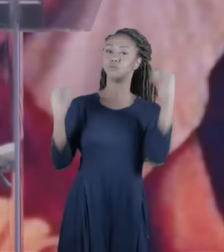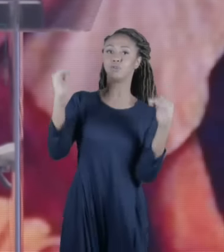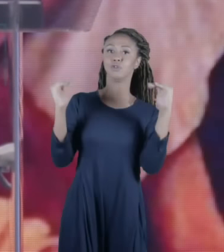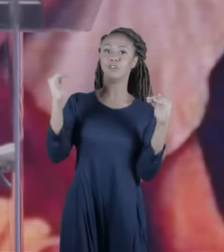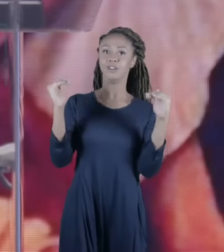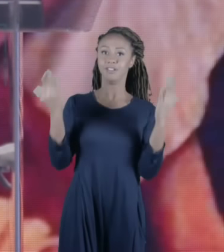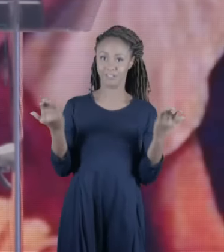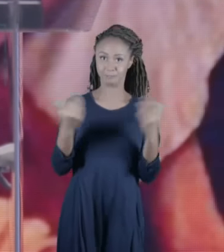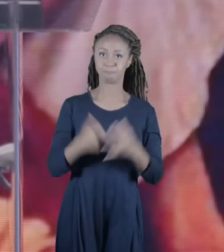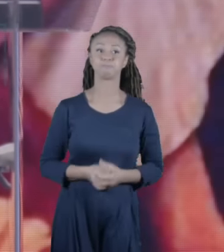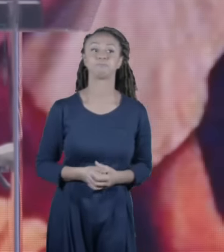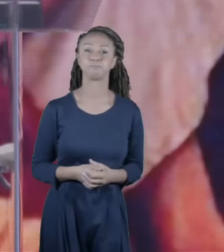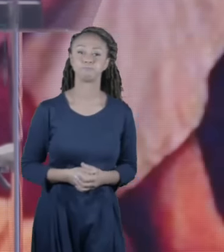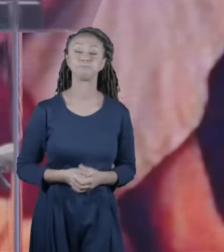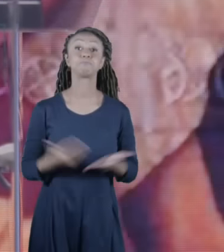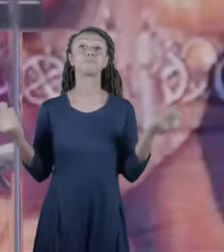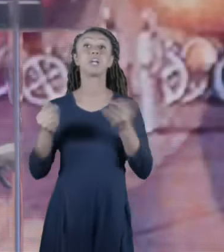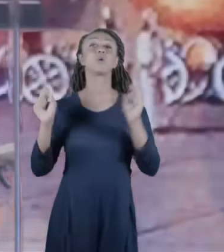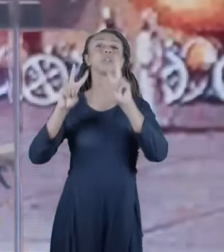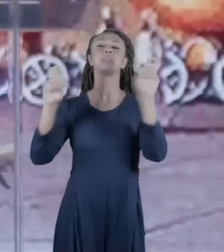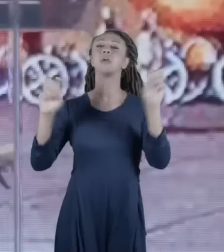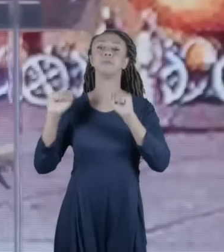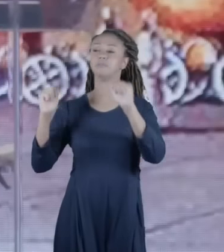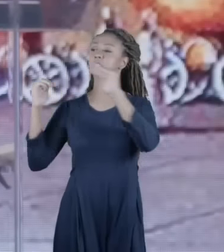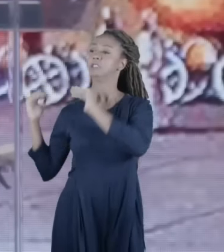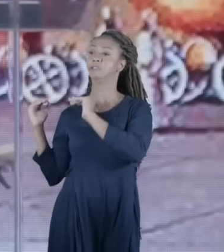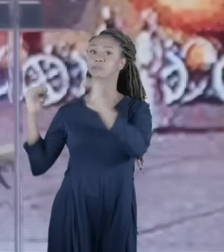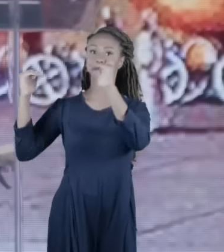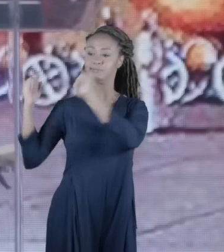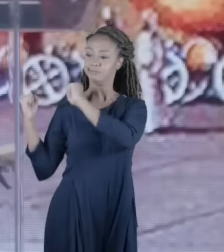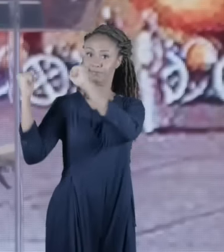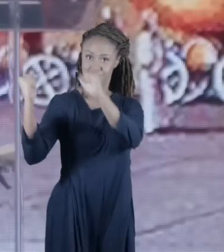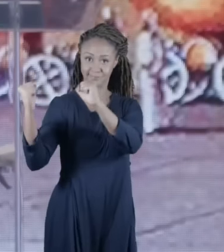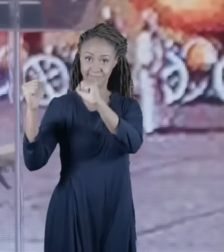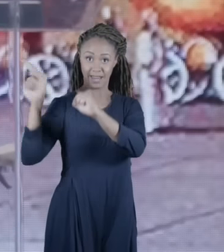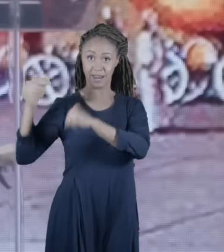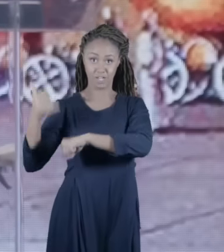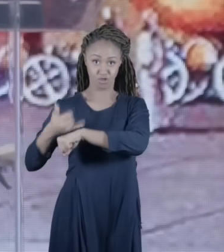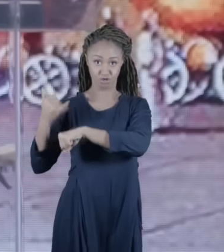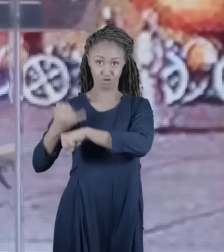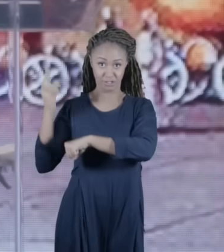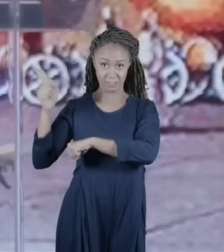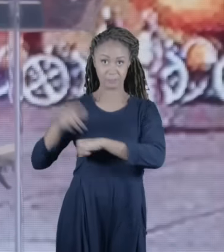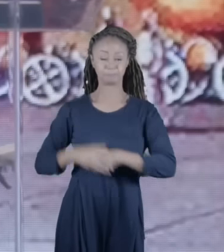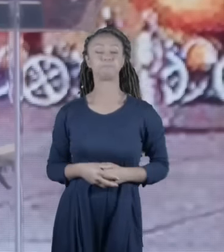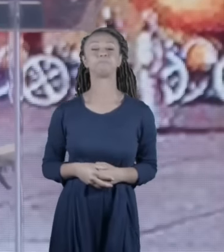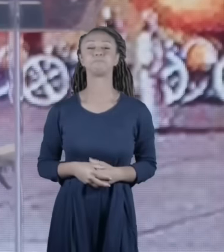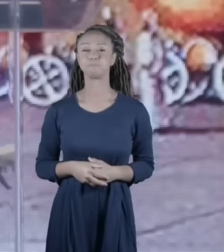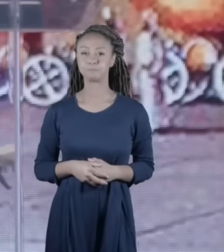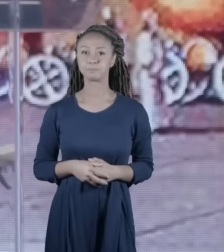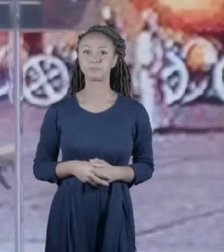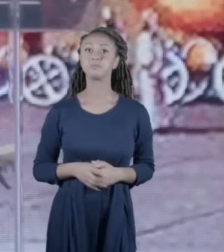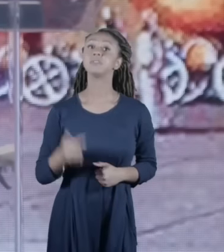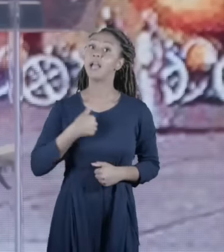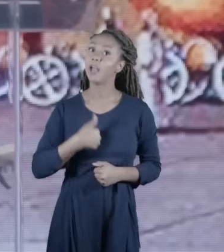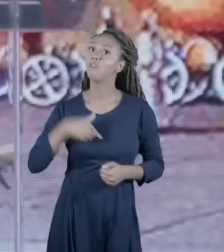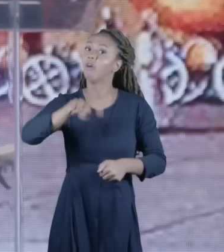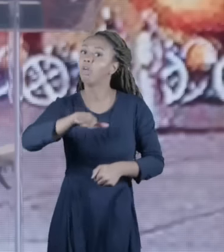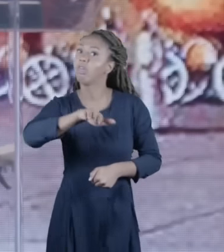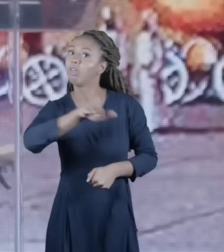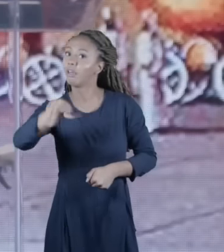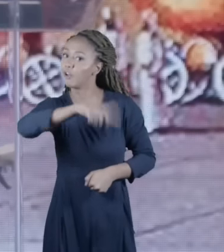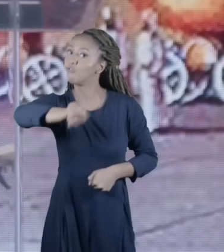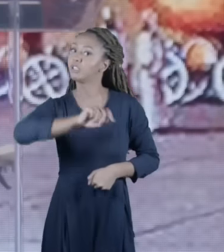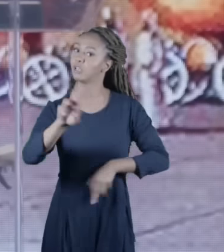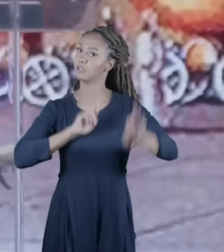vamos falar um pouco do templo de Jerusalém vamos eu pessoal vou insistir com vocês até o final para vocês me